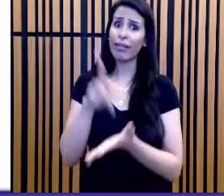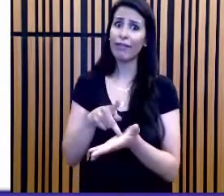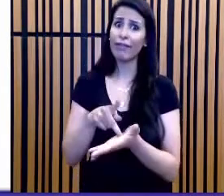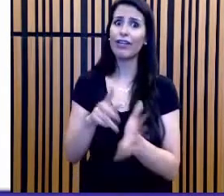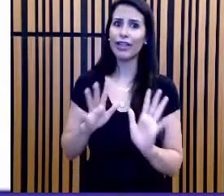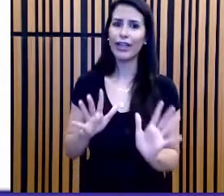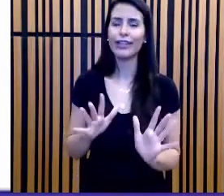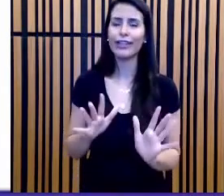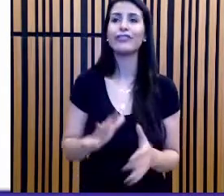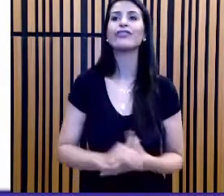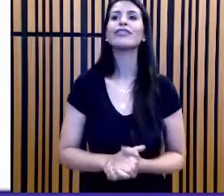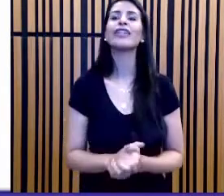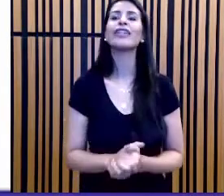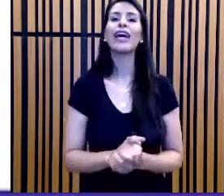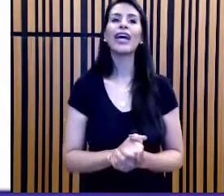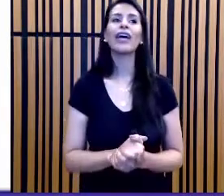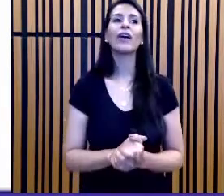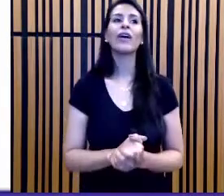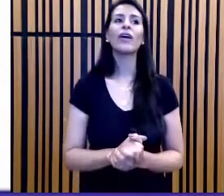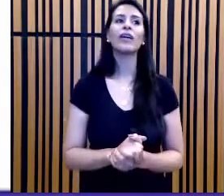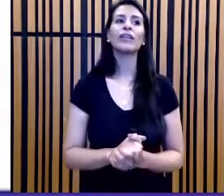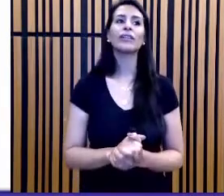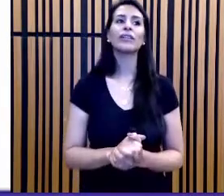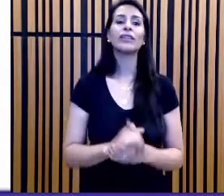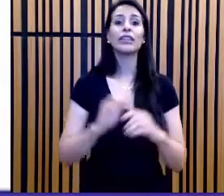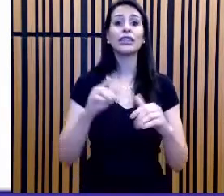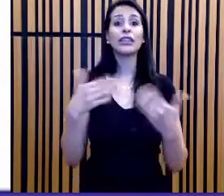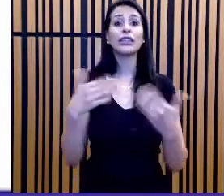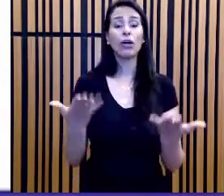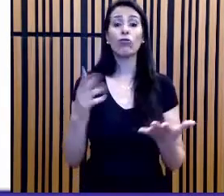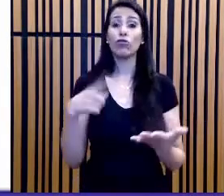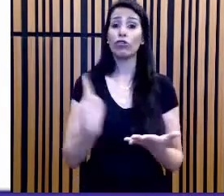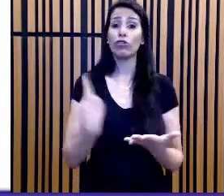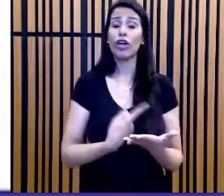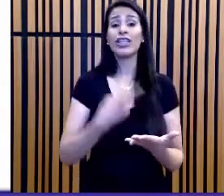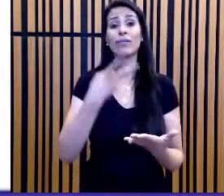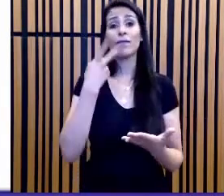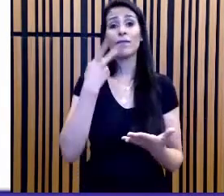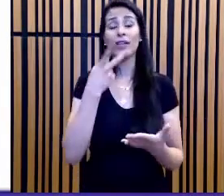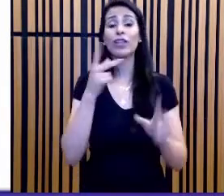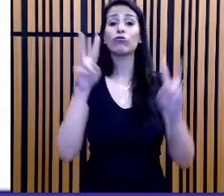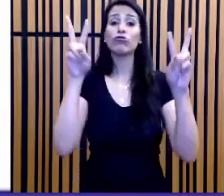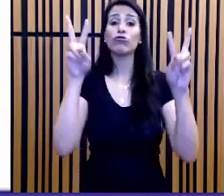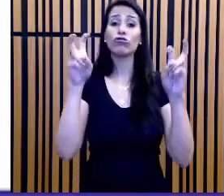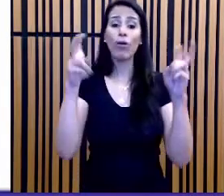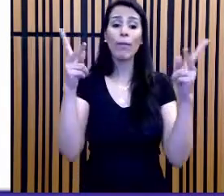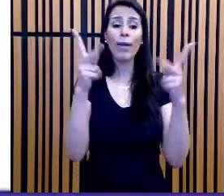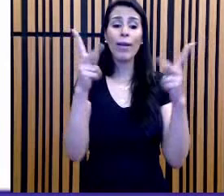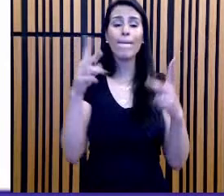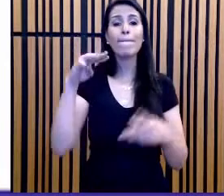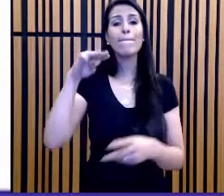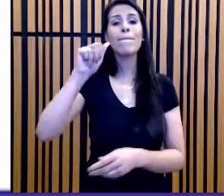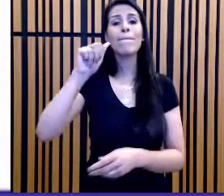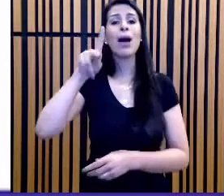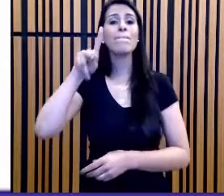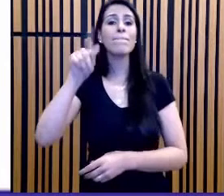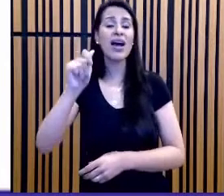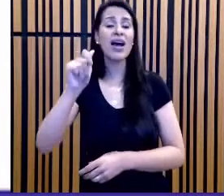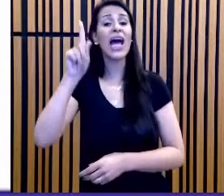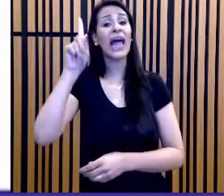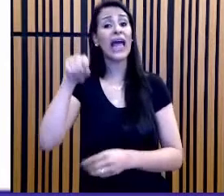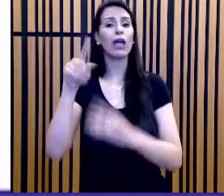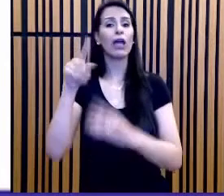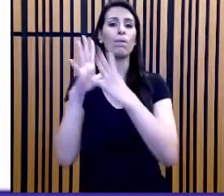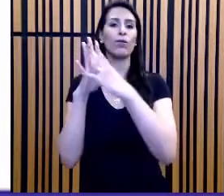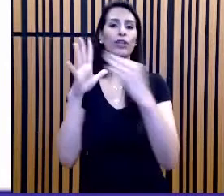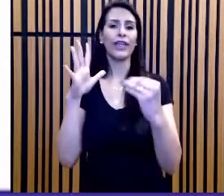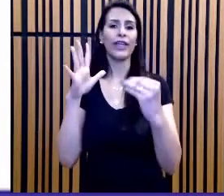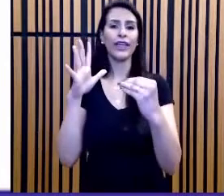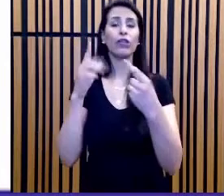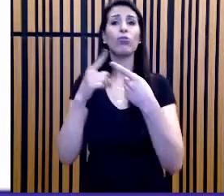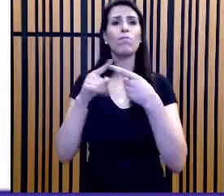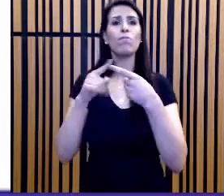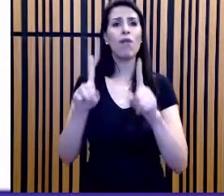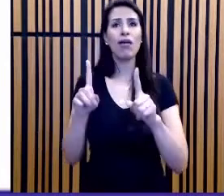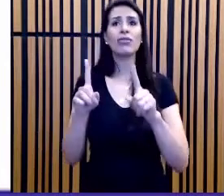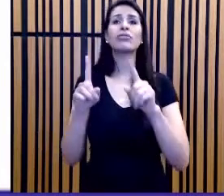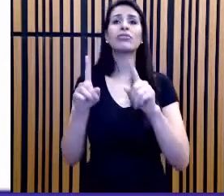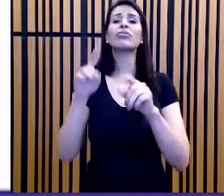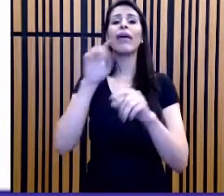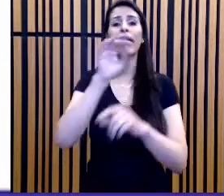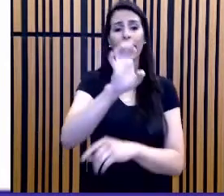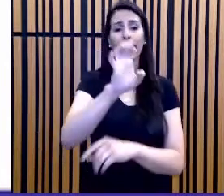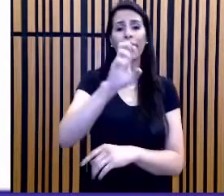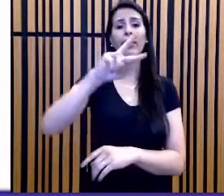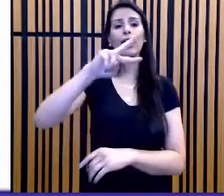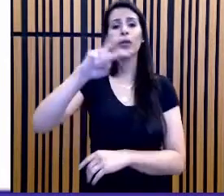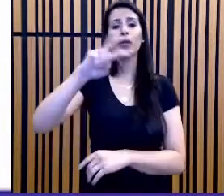com a geografia. Ao mapa. Nós não estamos falando de um mapa, nós estamos falando de um modelo. Mas, ainda assim, o princípio é o mesmo. E igual a Dzinho sobre